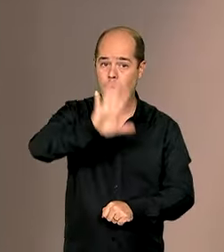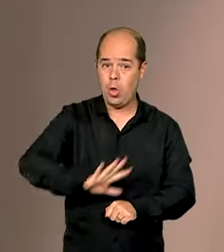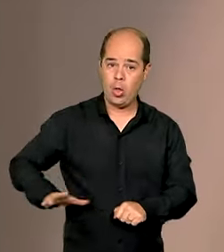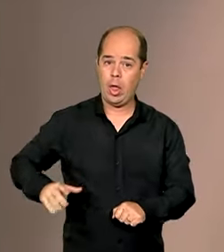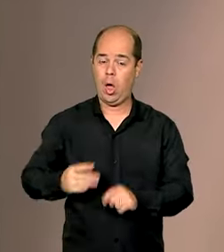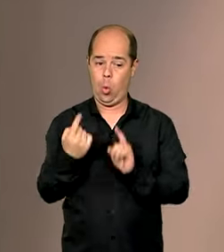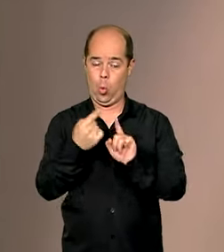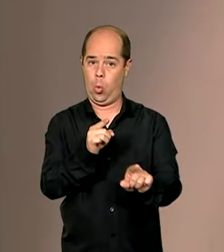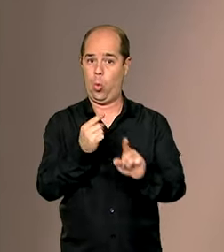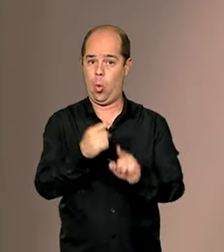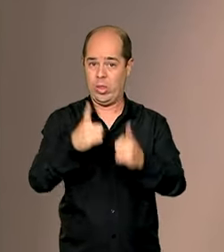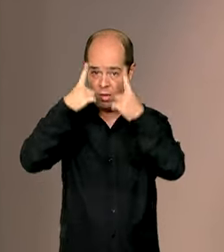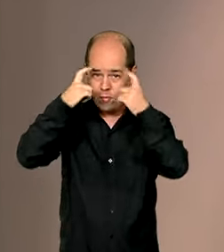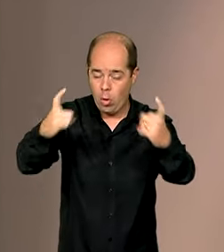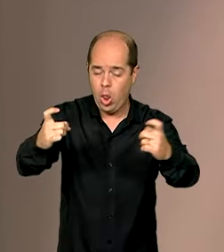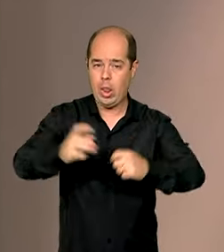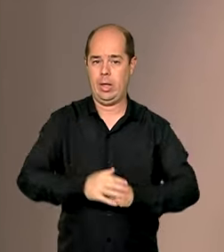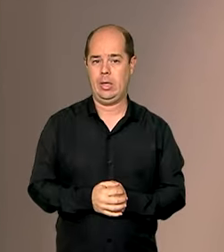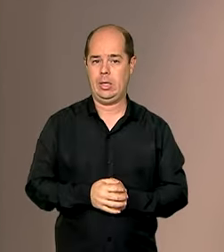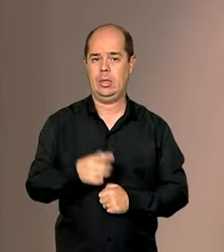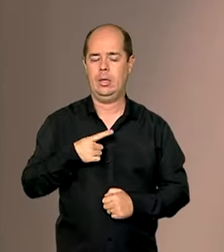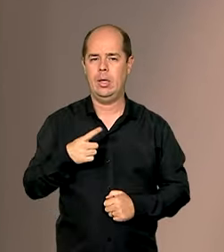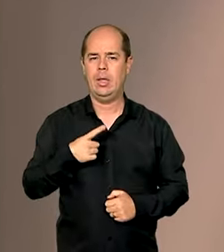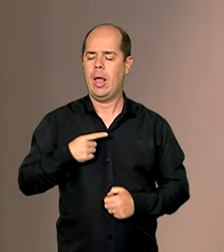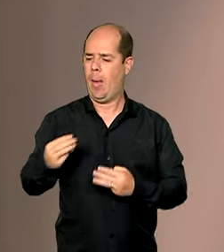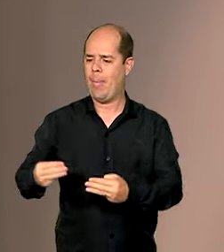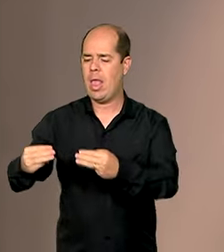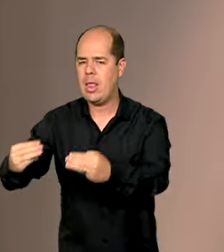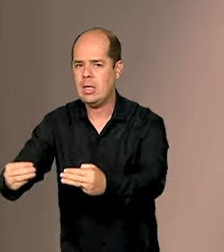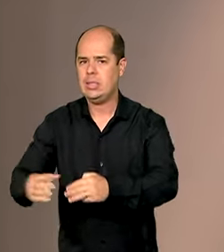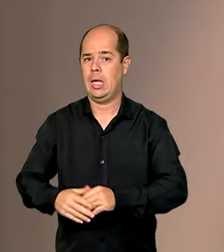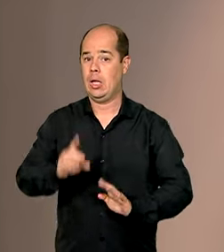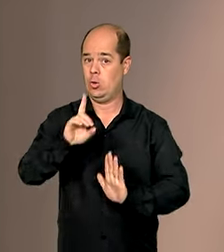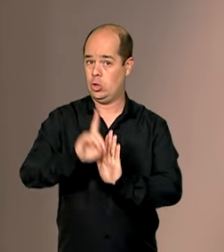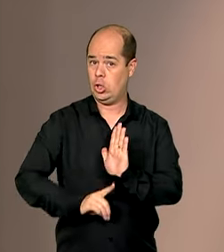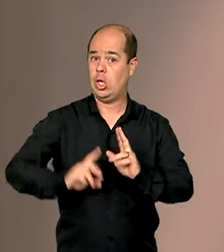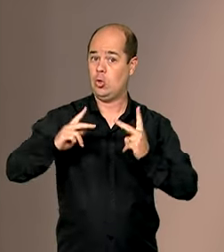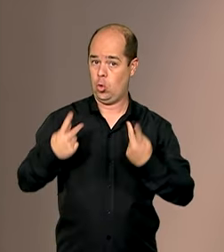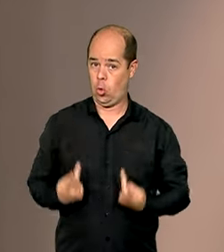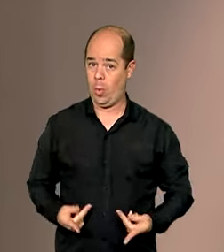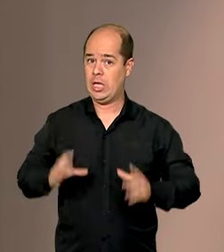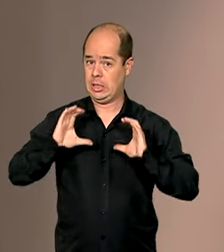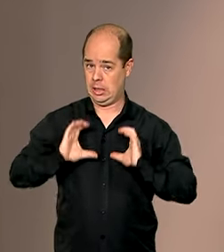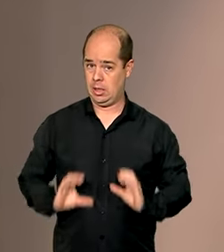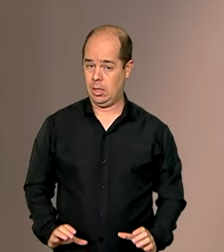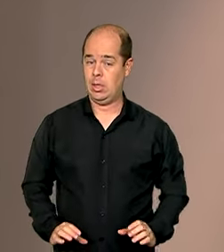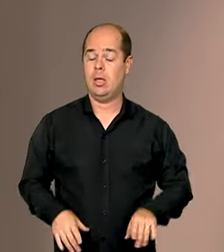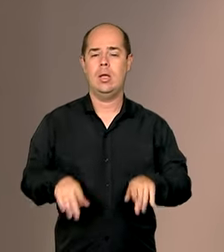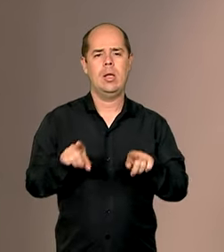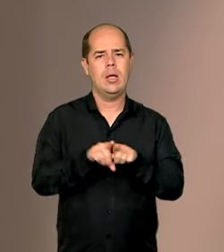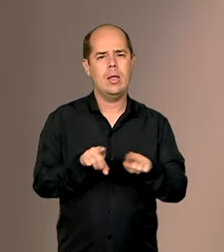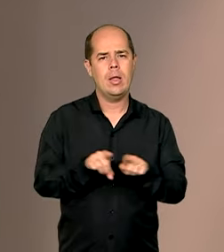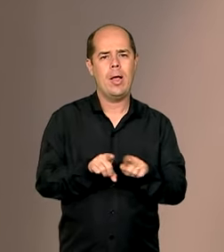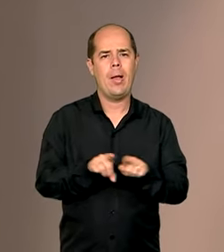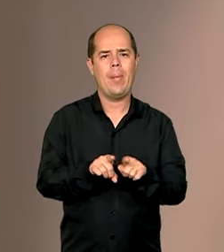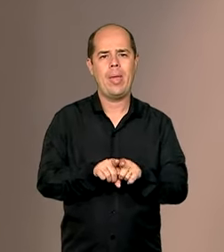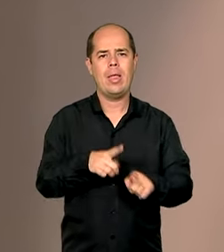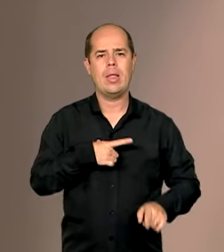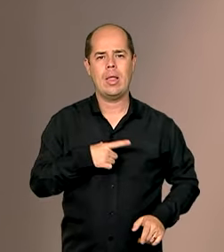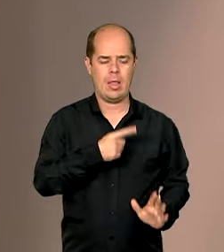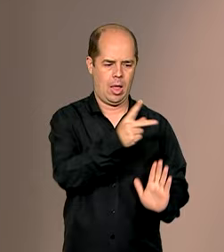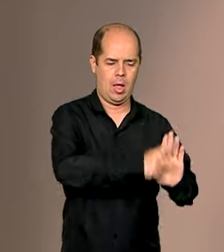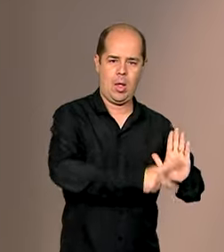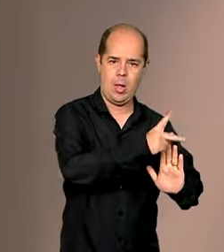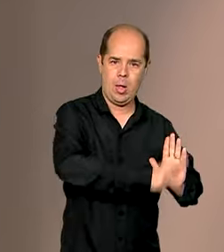inédito promovido pelo Ministério dos Direitos Humanos e da Cidadania, foi anunciado também o Programa Nacional de Fortalecimento